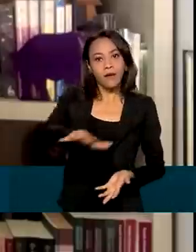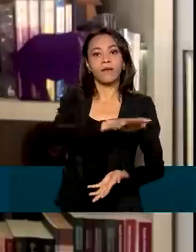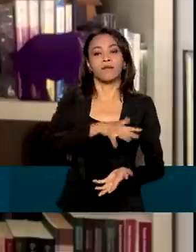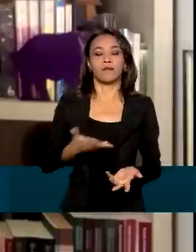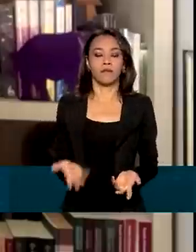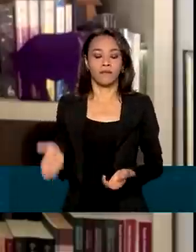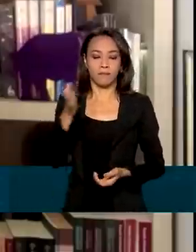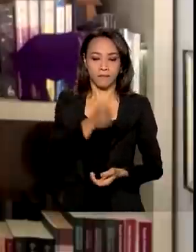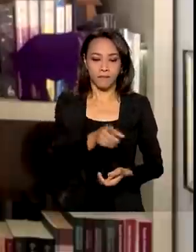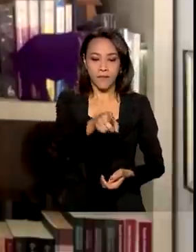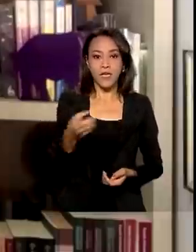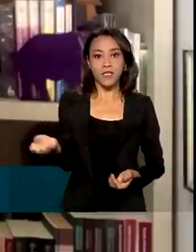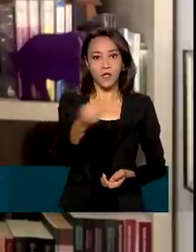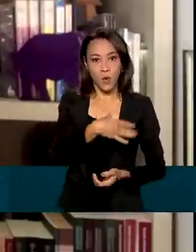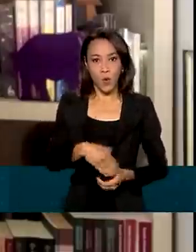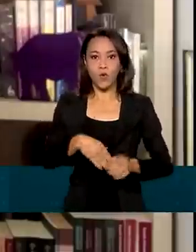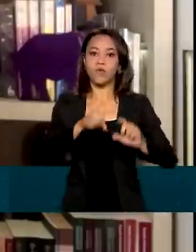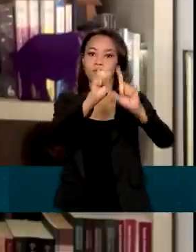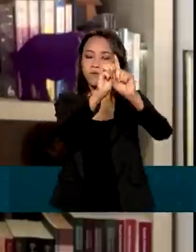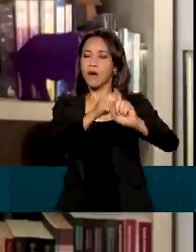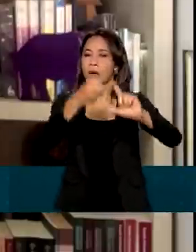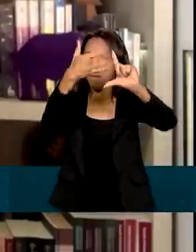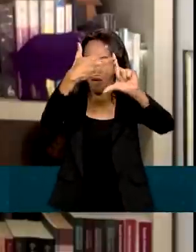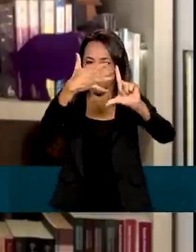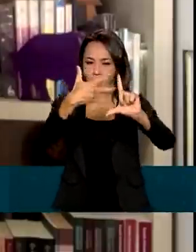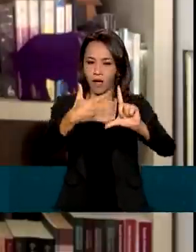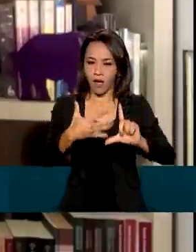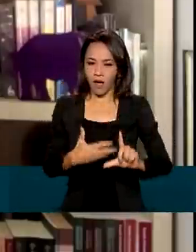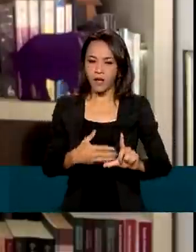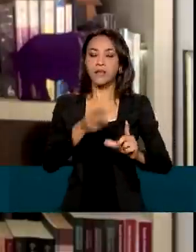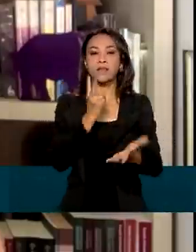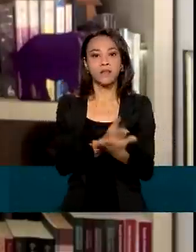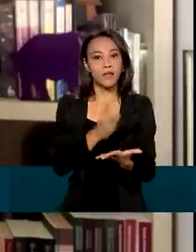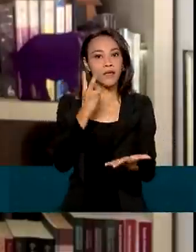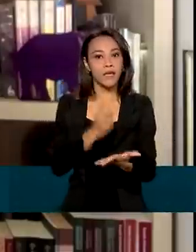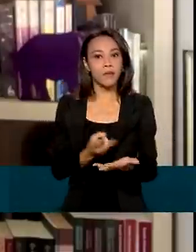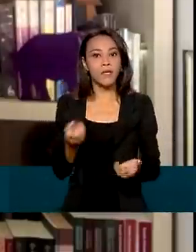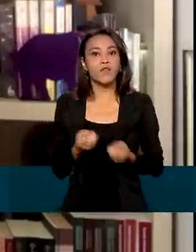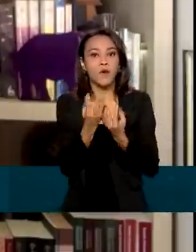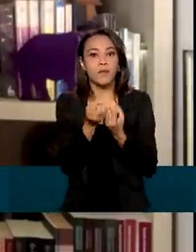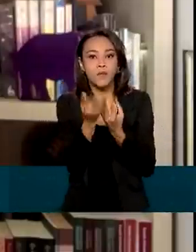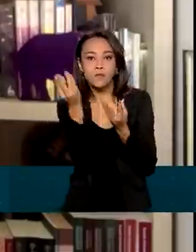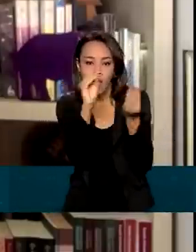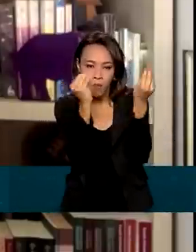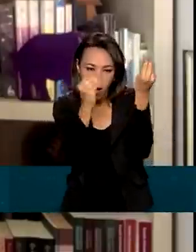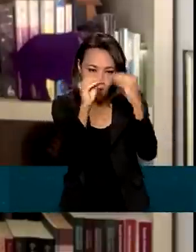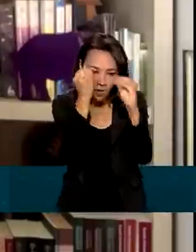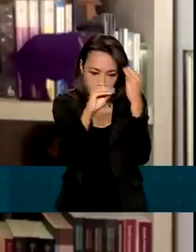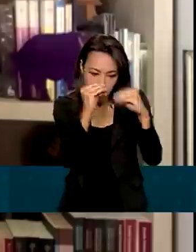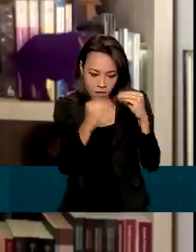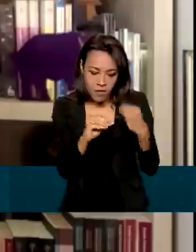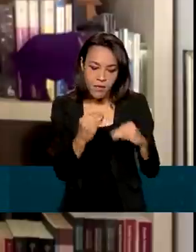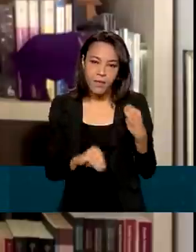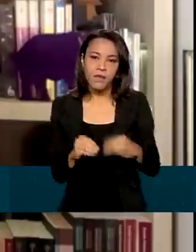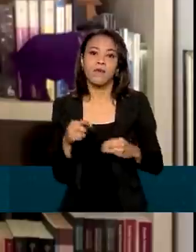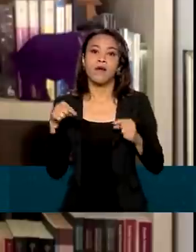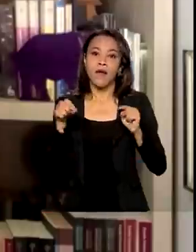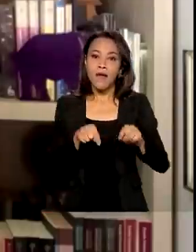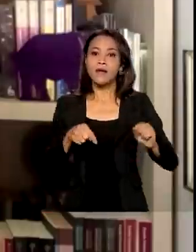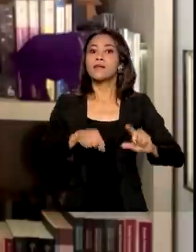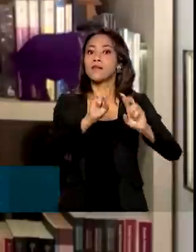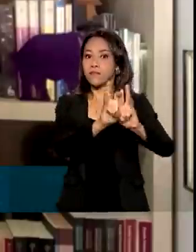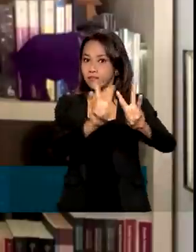novo Portal de Contratações Públicas estará em constante atualização. Nesta primeira versão, a plataforma vai